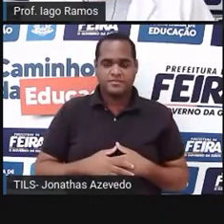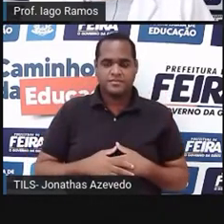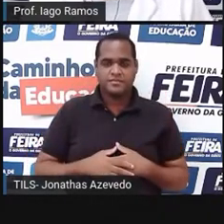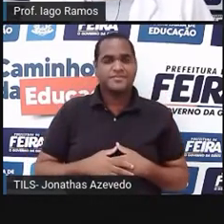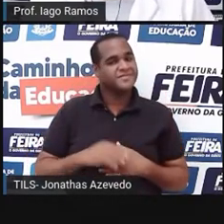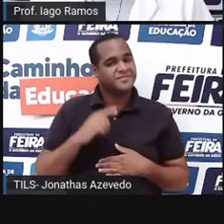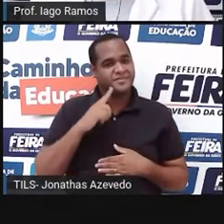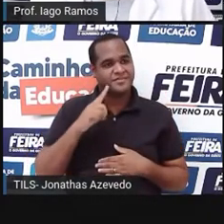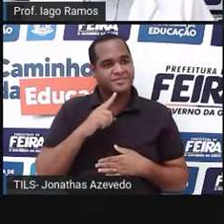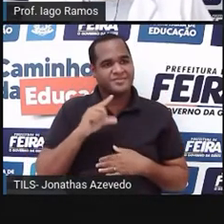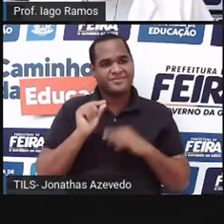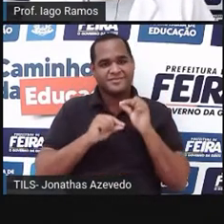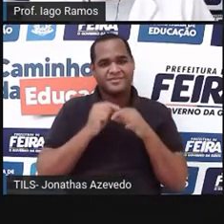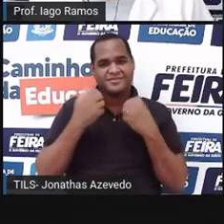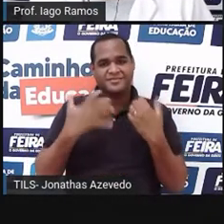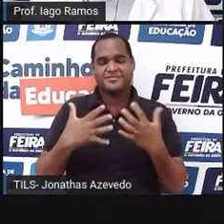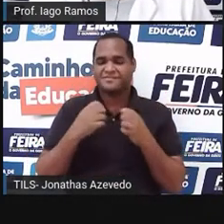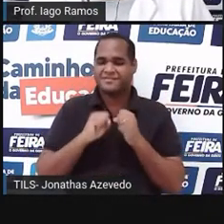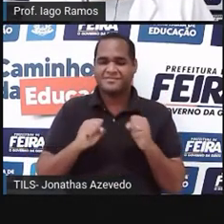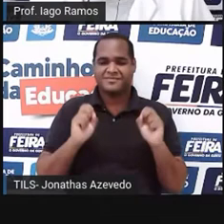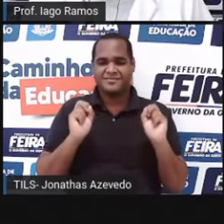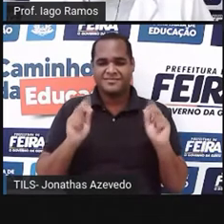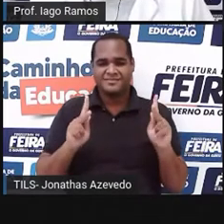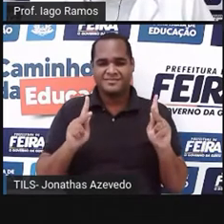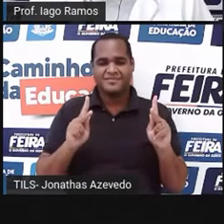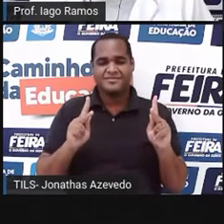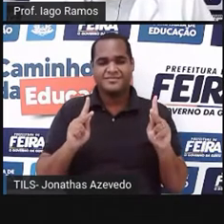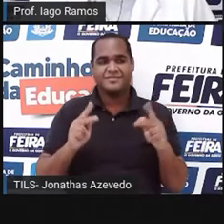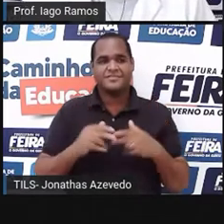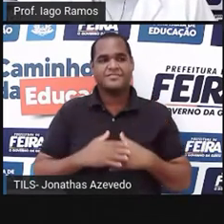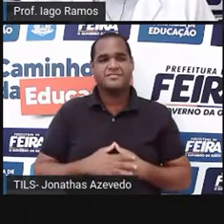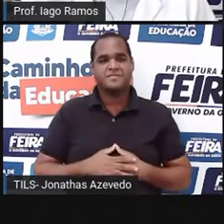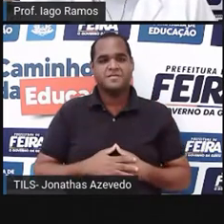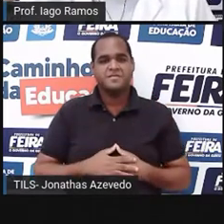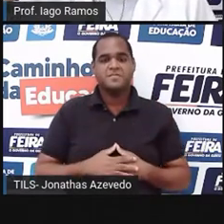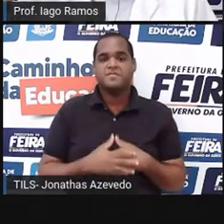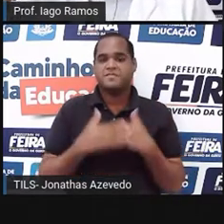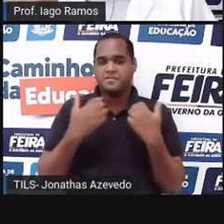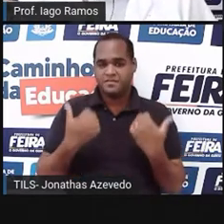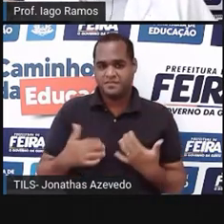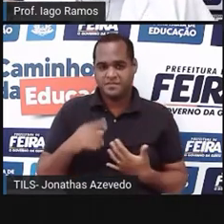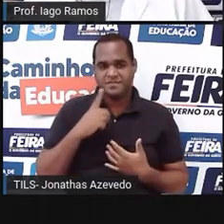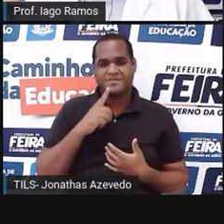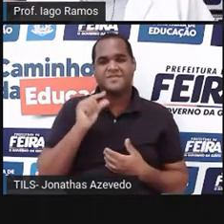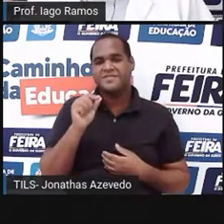grandeza, beleza? Beleza? Então, isso a gente já viu aí, né?